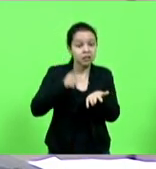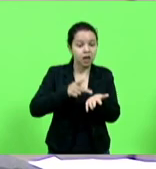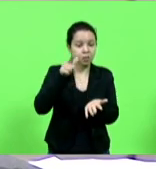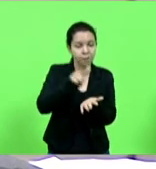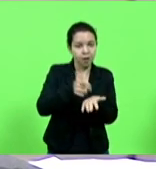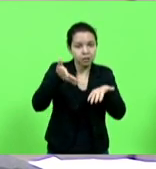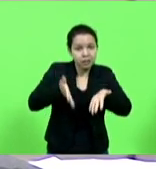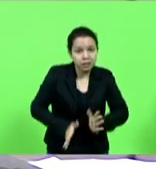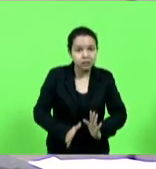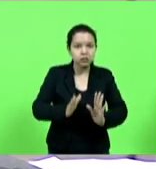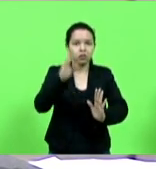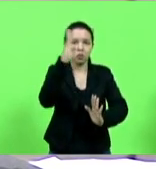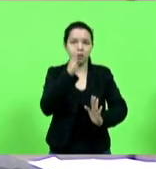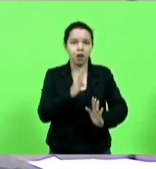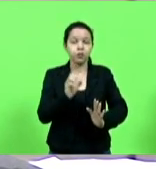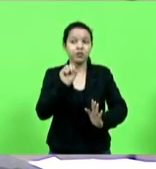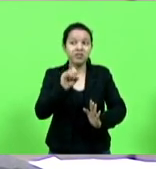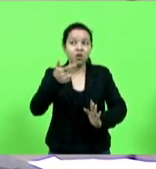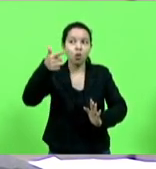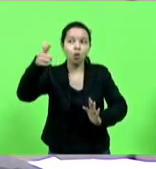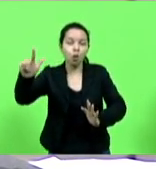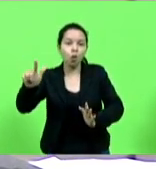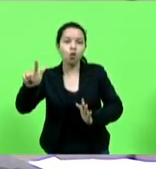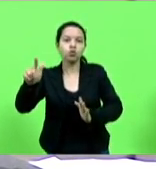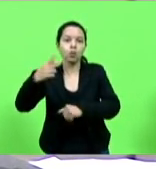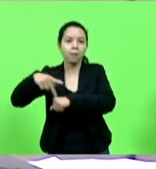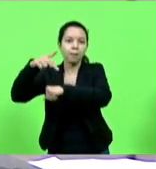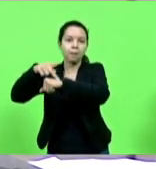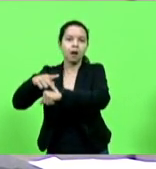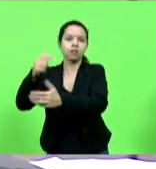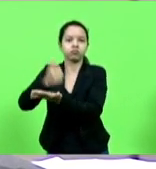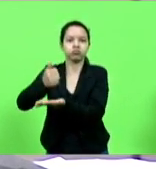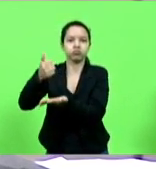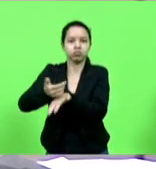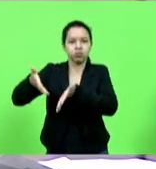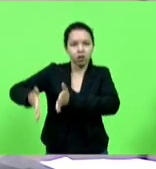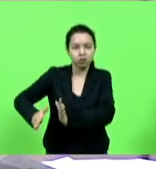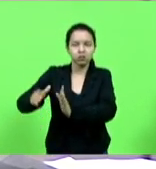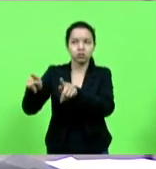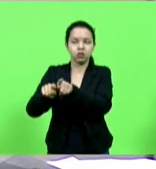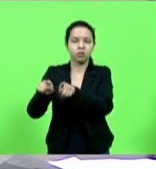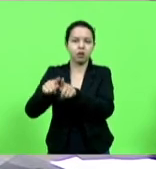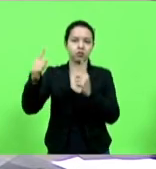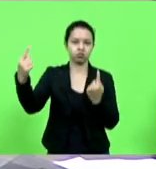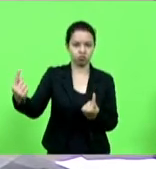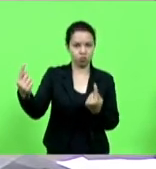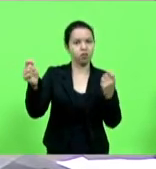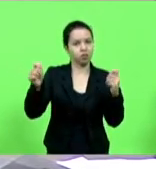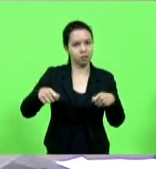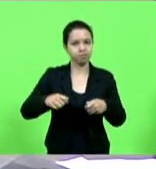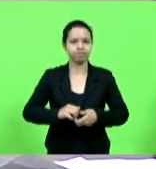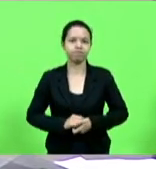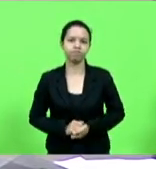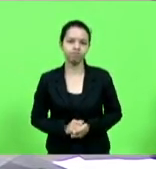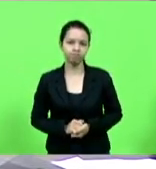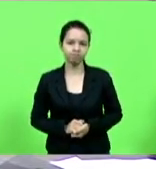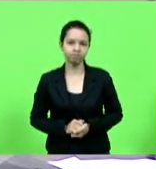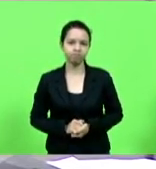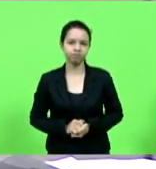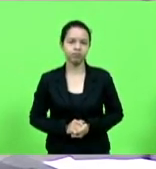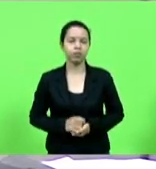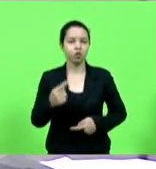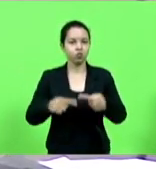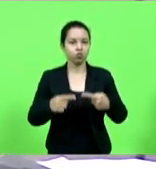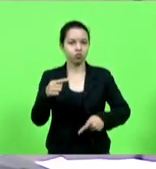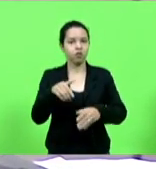obtém outra nacionalidade em discussão não havendo quem queira discutir